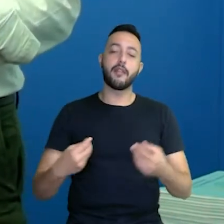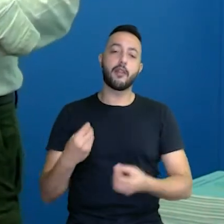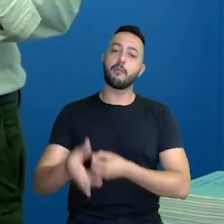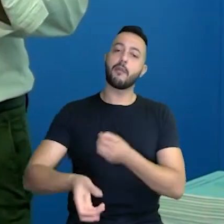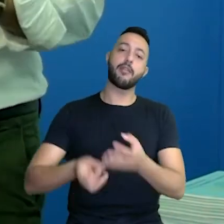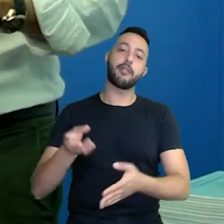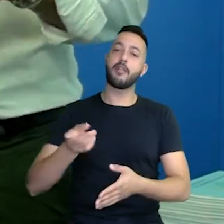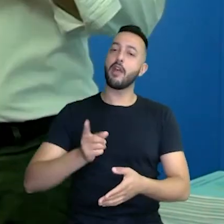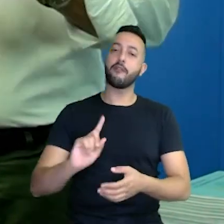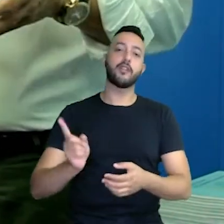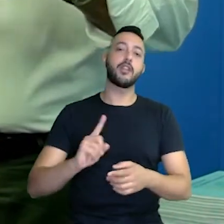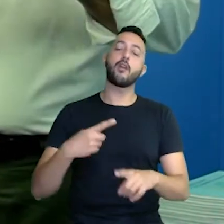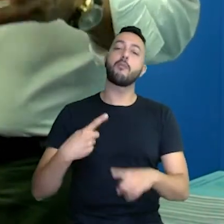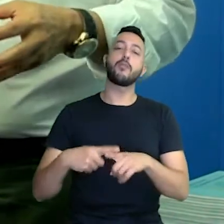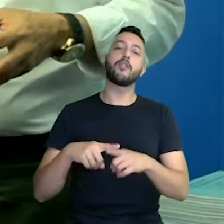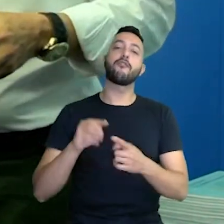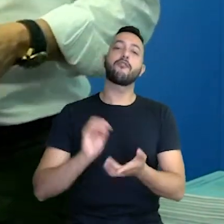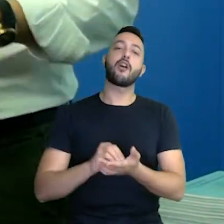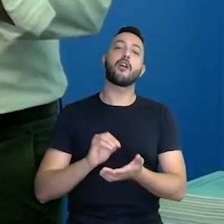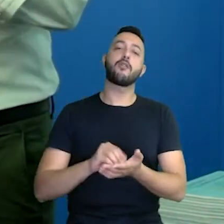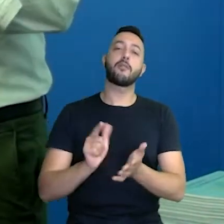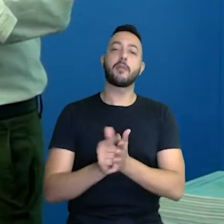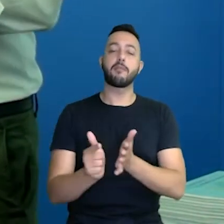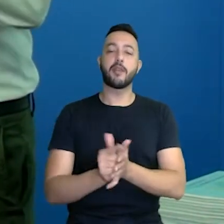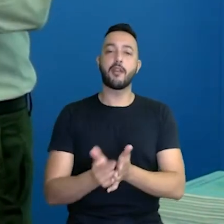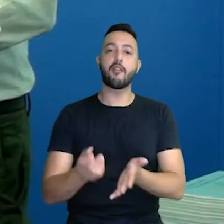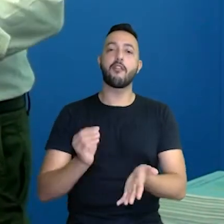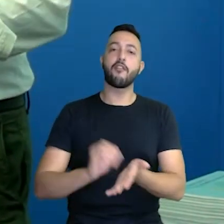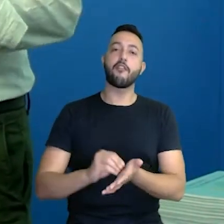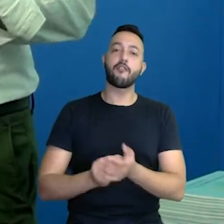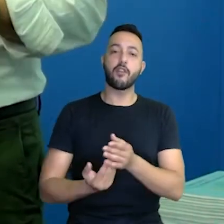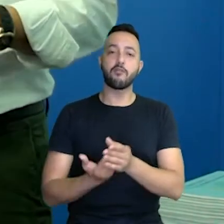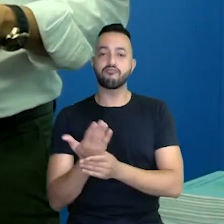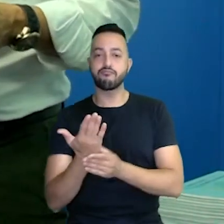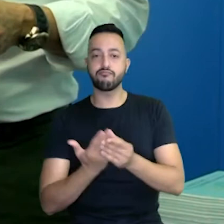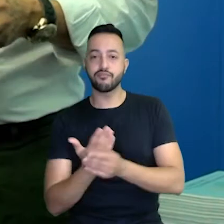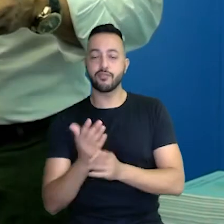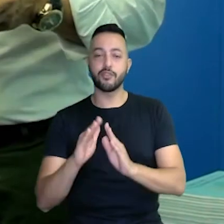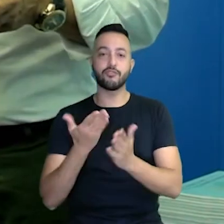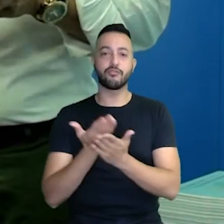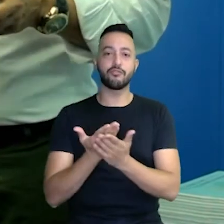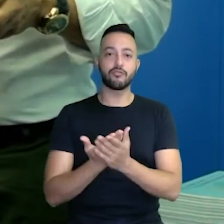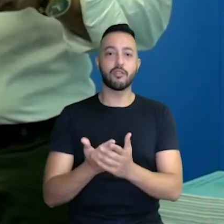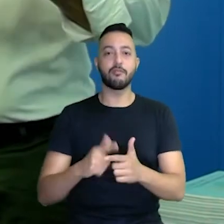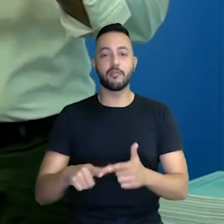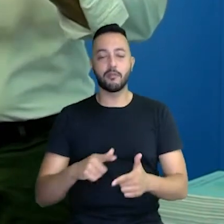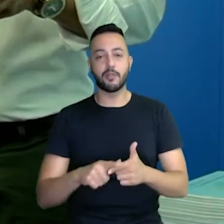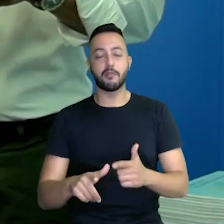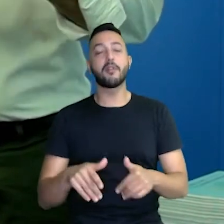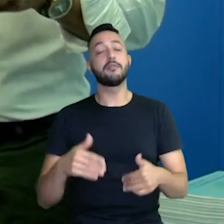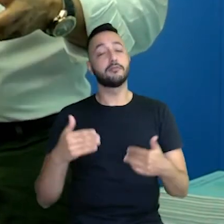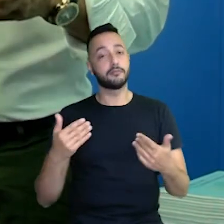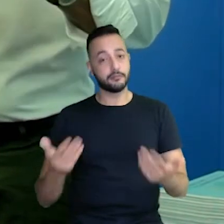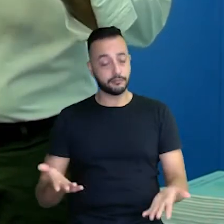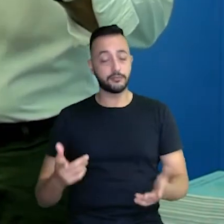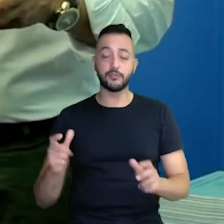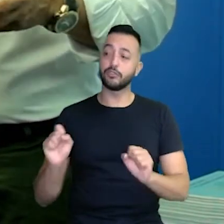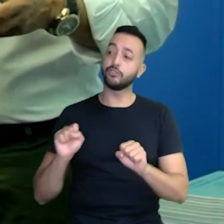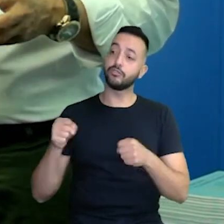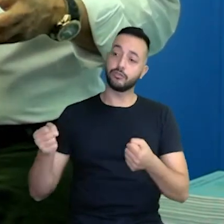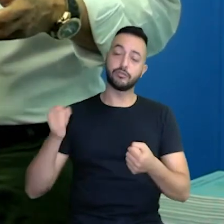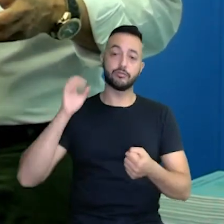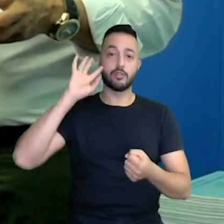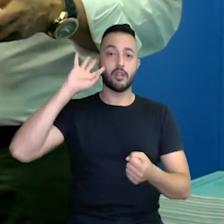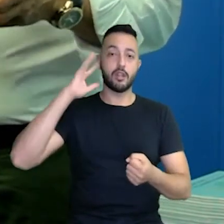o aluno em razão da falta de papel ou de tinta na impressora da escola. Então, a gente buscou uma